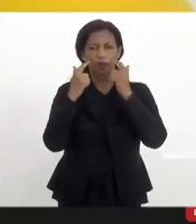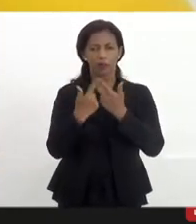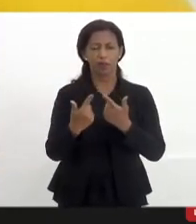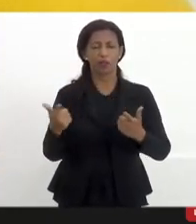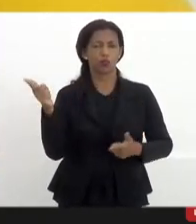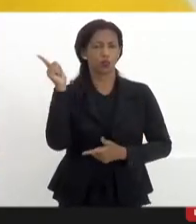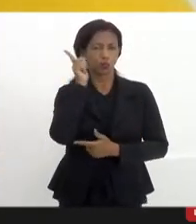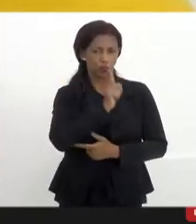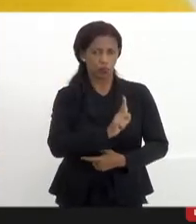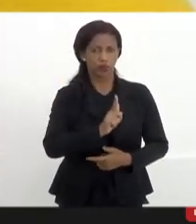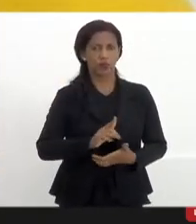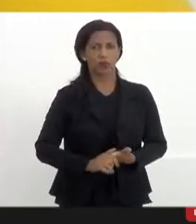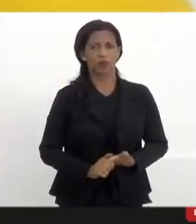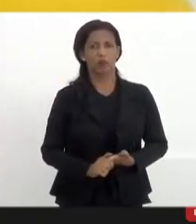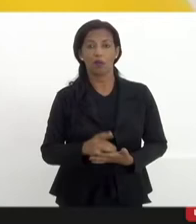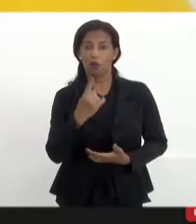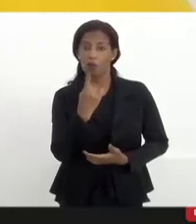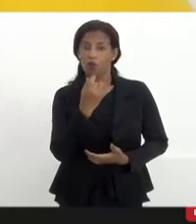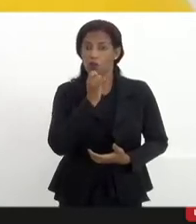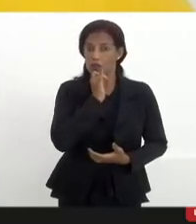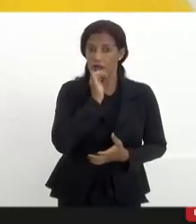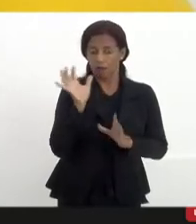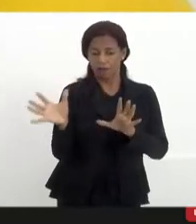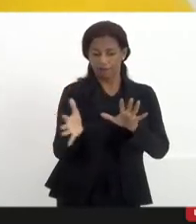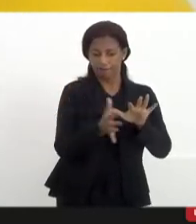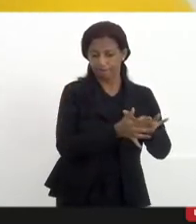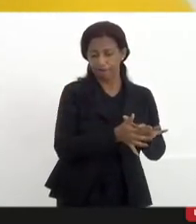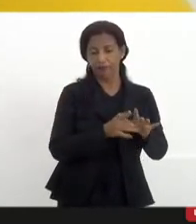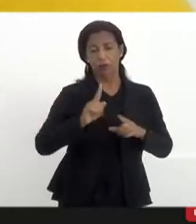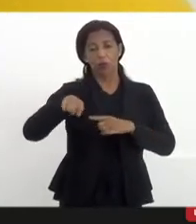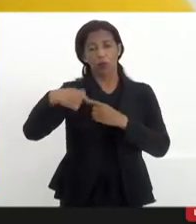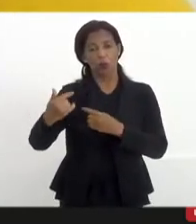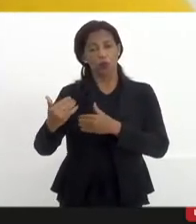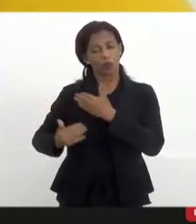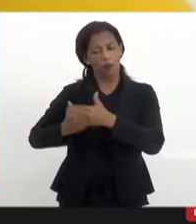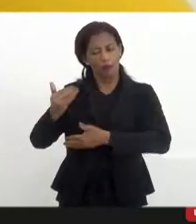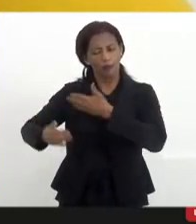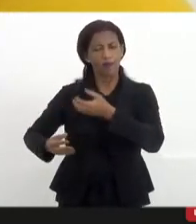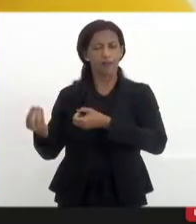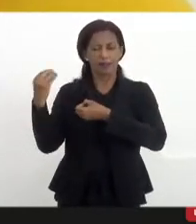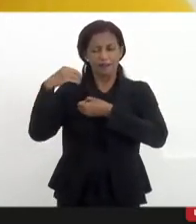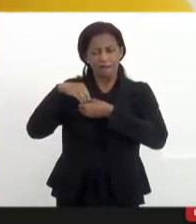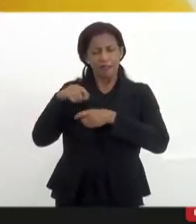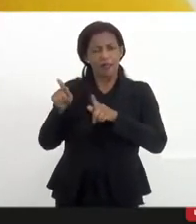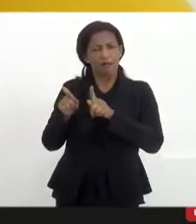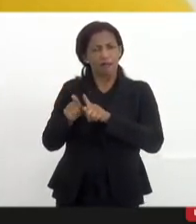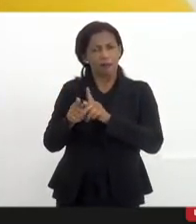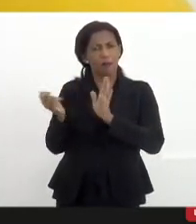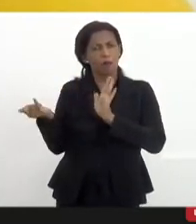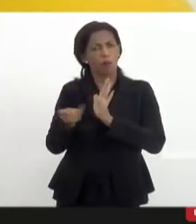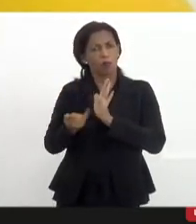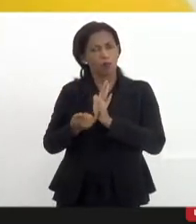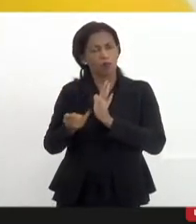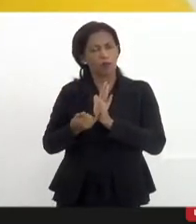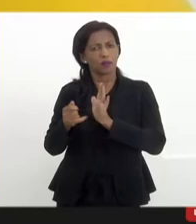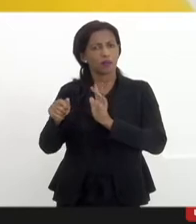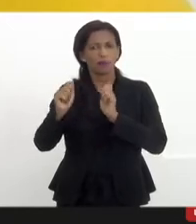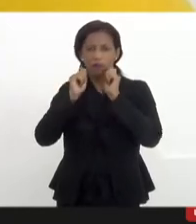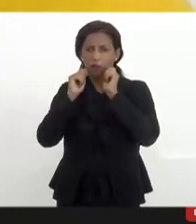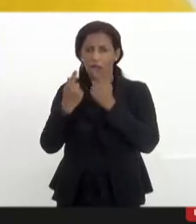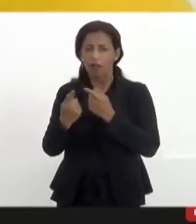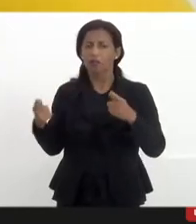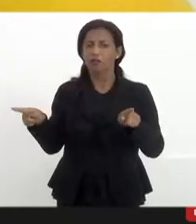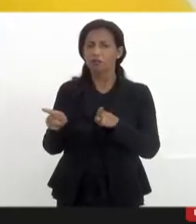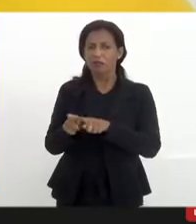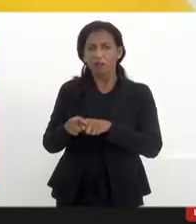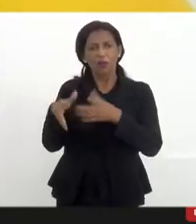que esse é um exemplo. O outro é a gente avançar aqui internamente para que as políticas publicitárias da LERJ também